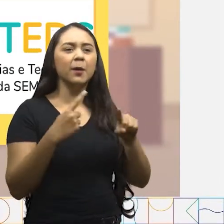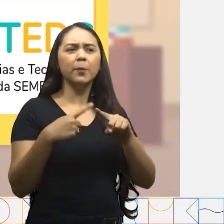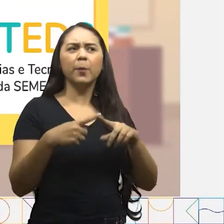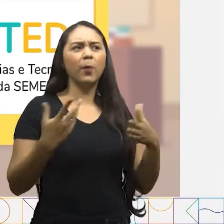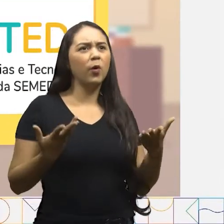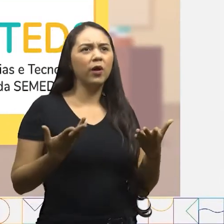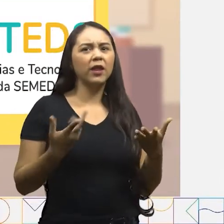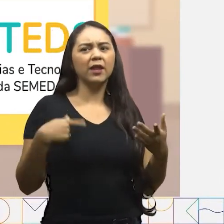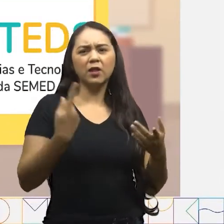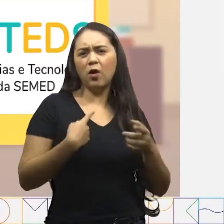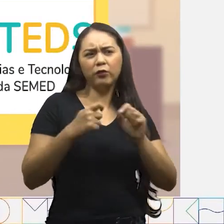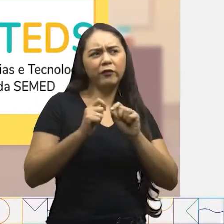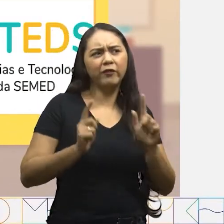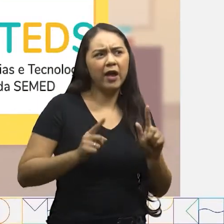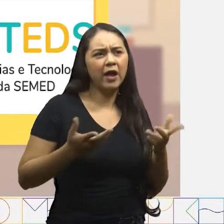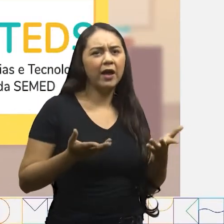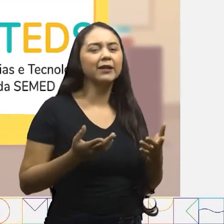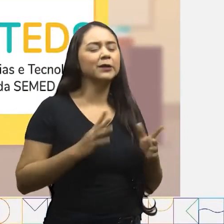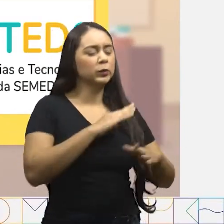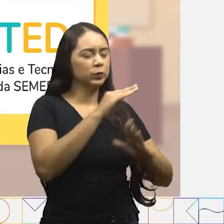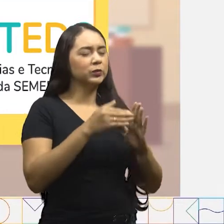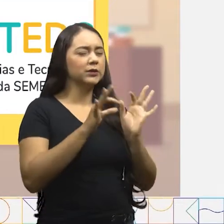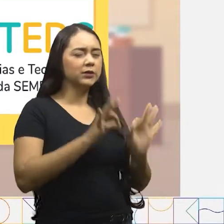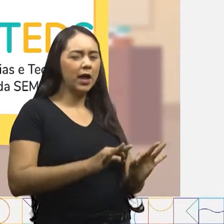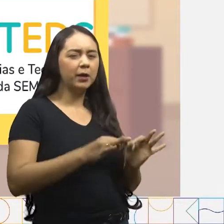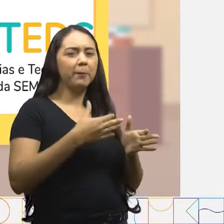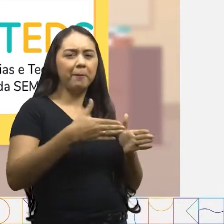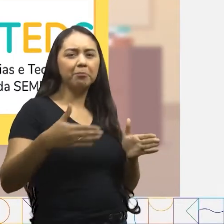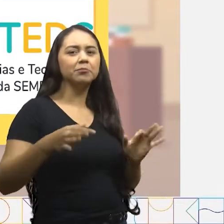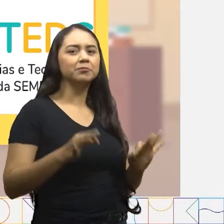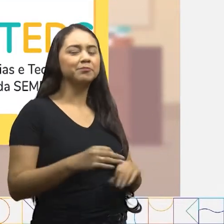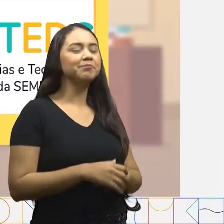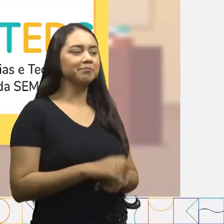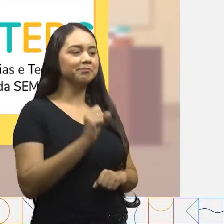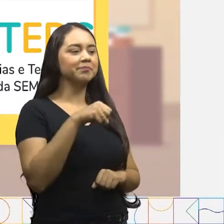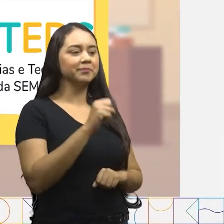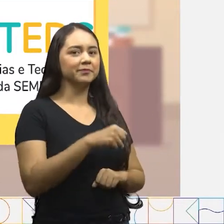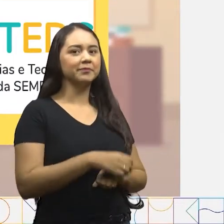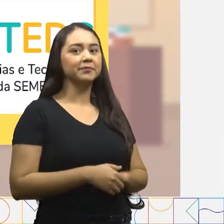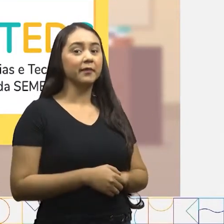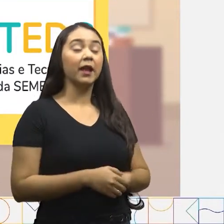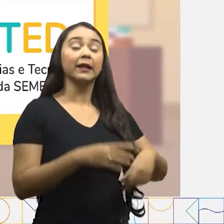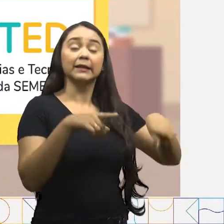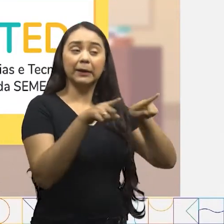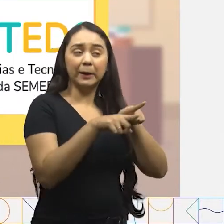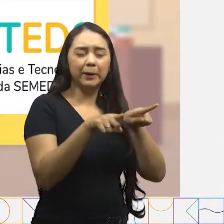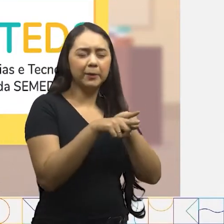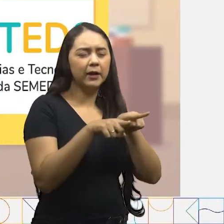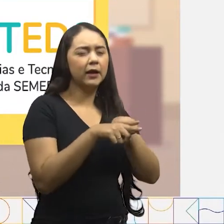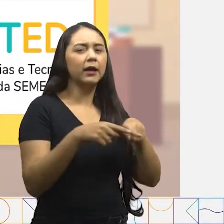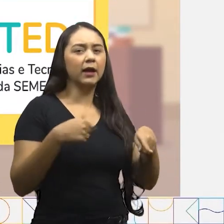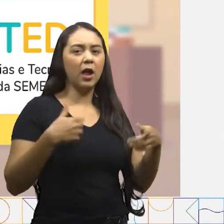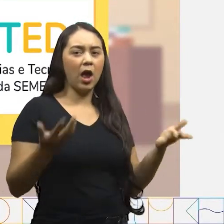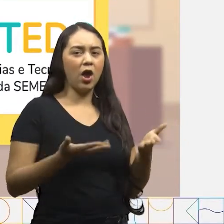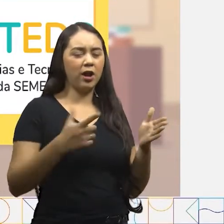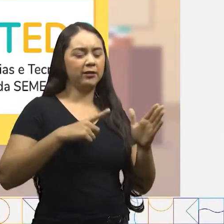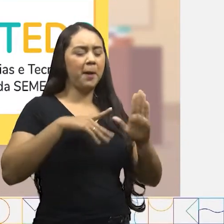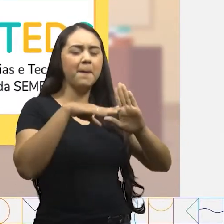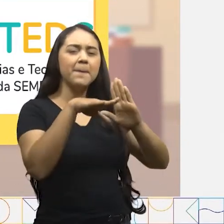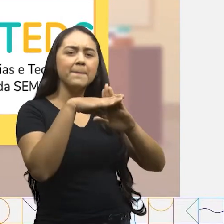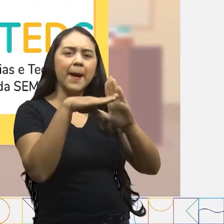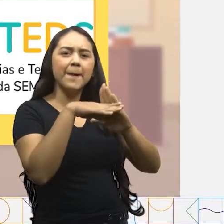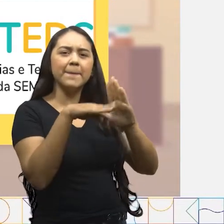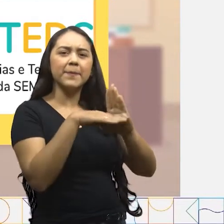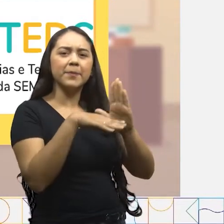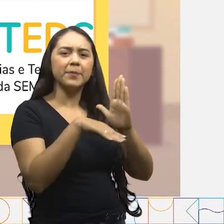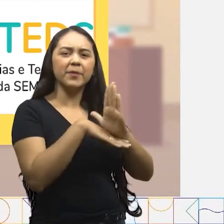por que não faria assim certinho, professora? Tudo certo! Sim! Inclusive, eu estou aqui com uma lista